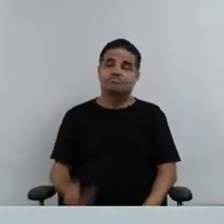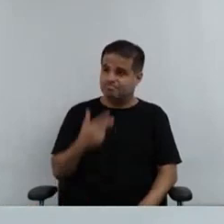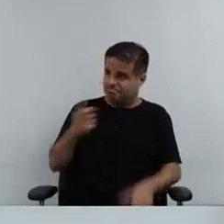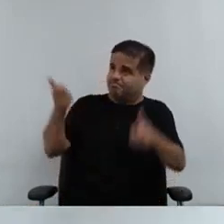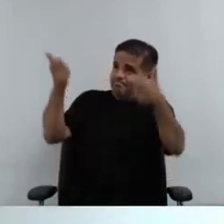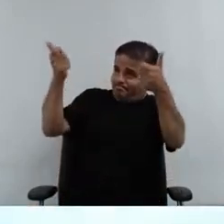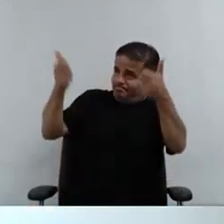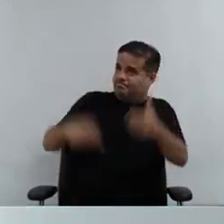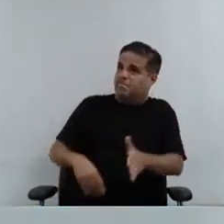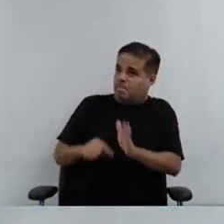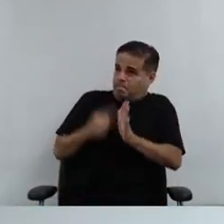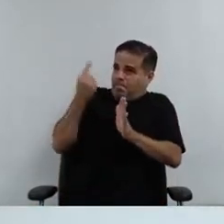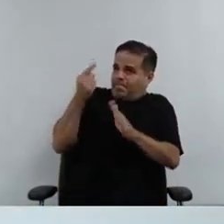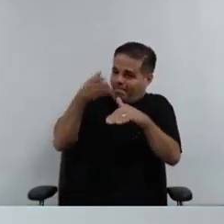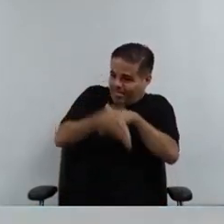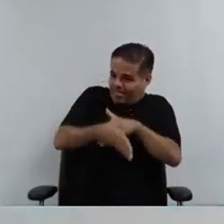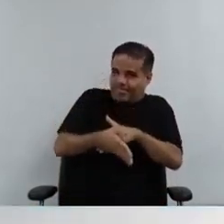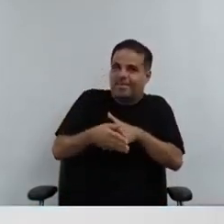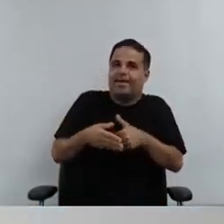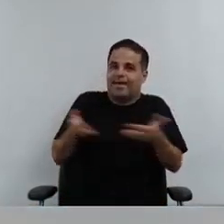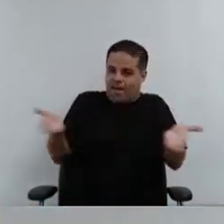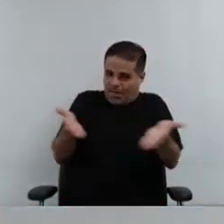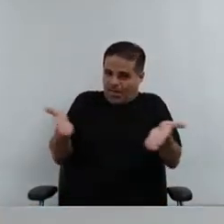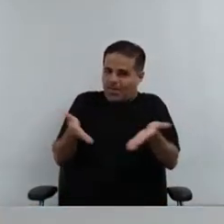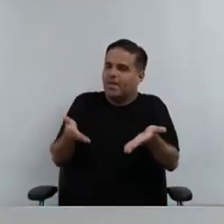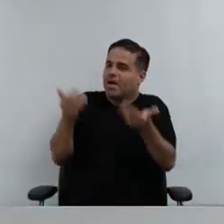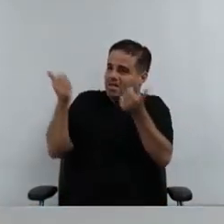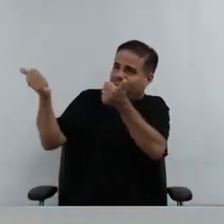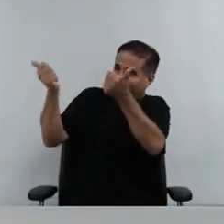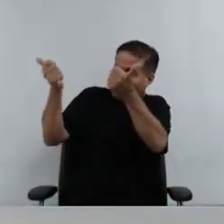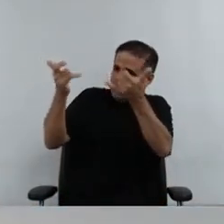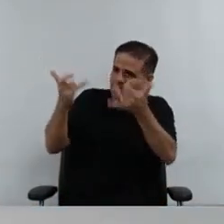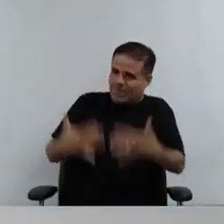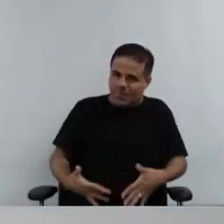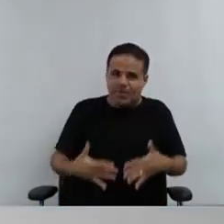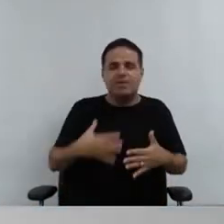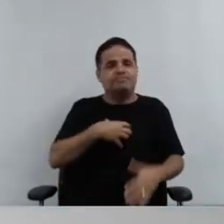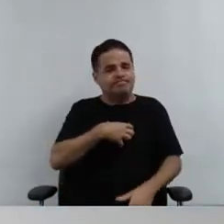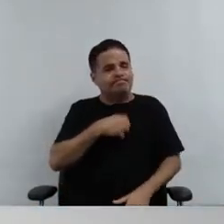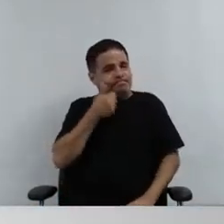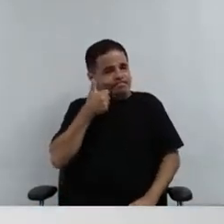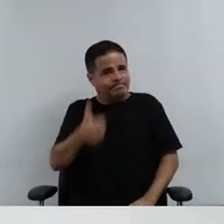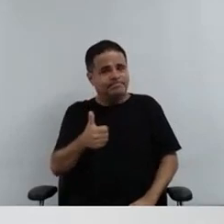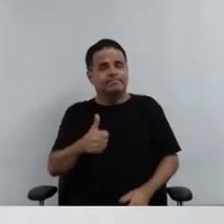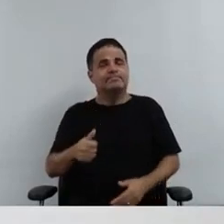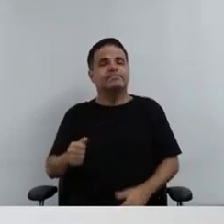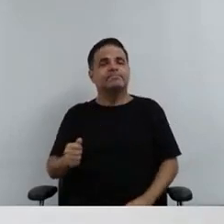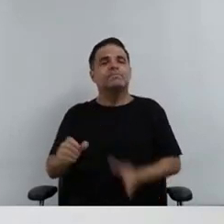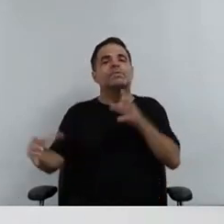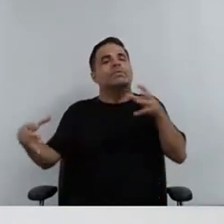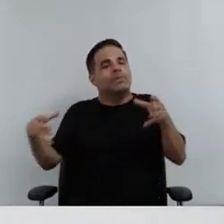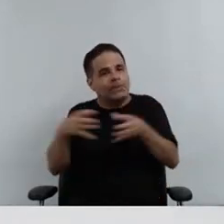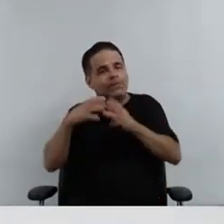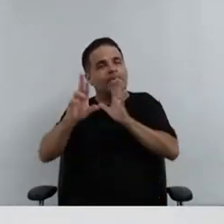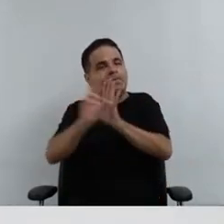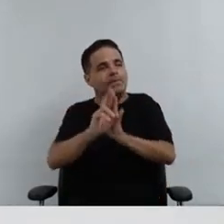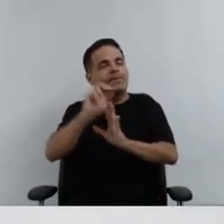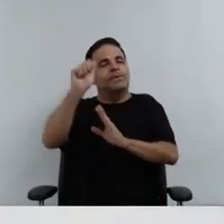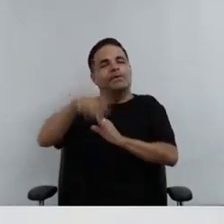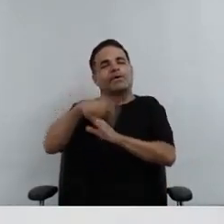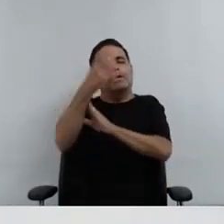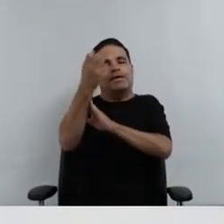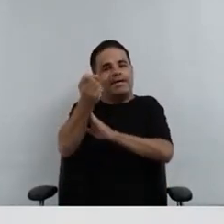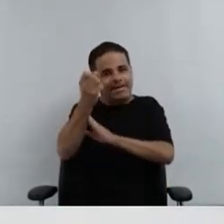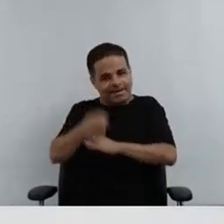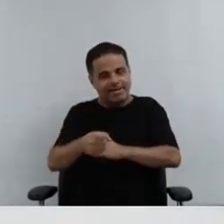aqui na sua primeira participação aqui nesse momento aberto, acho que trouxe, representando aqui a presença dos aposentados, também sempre com a